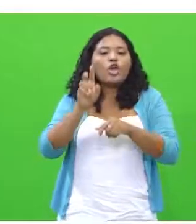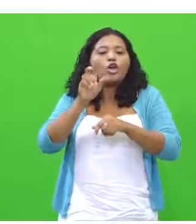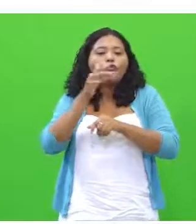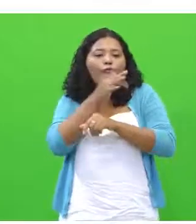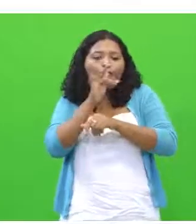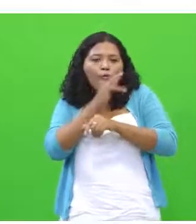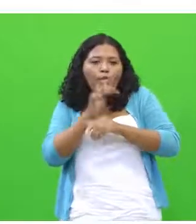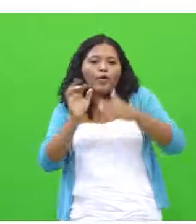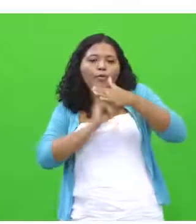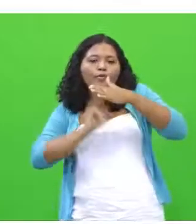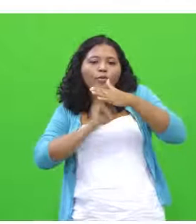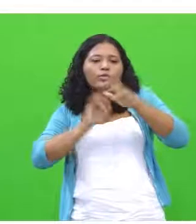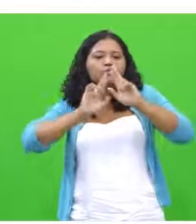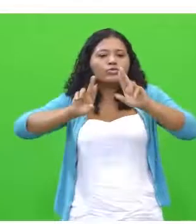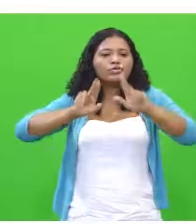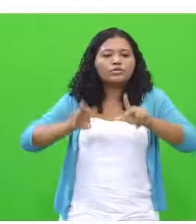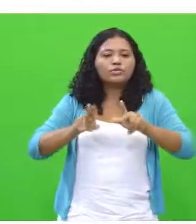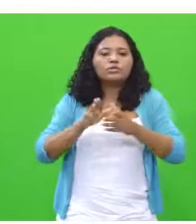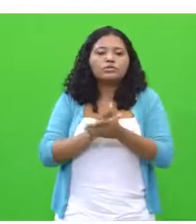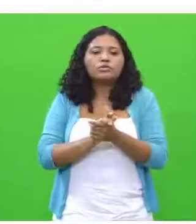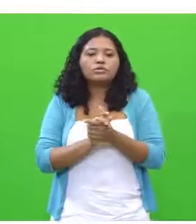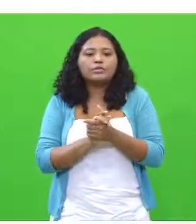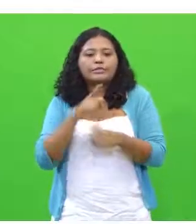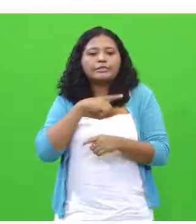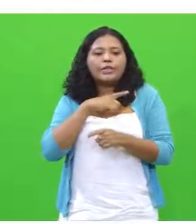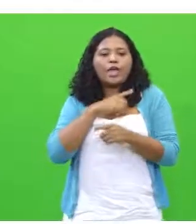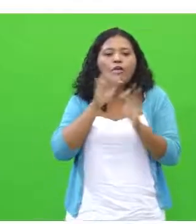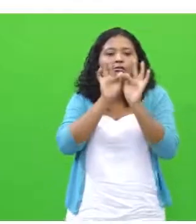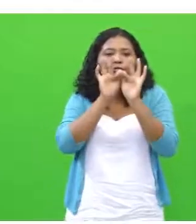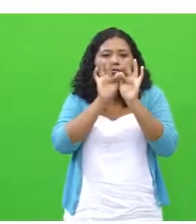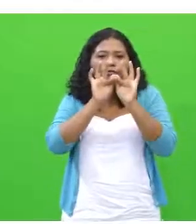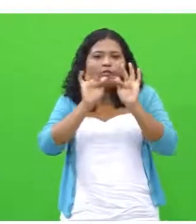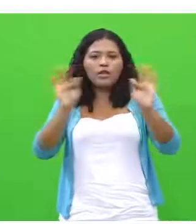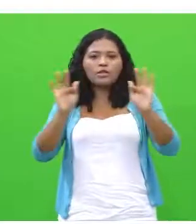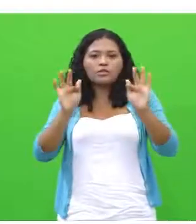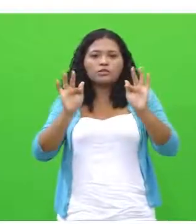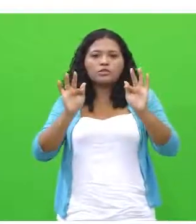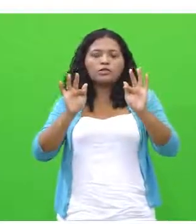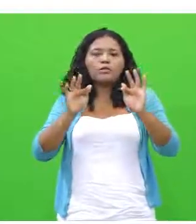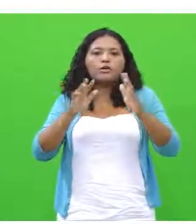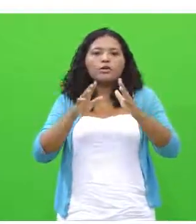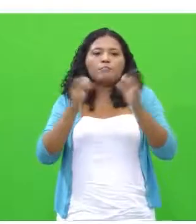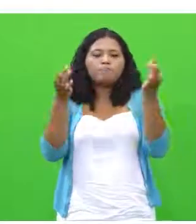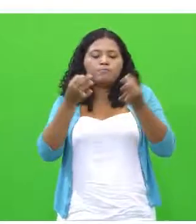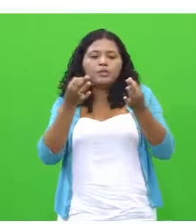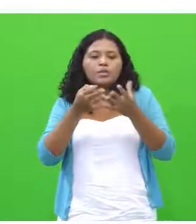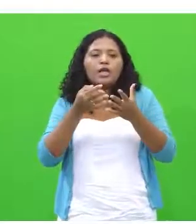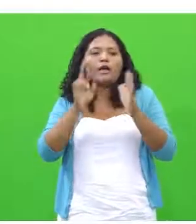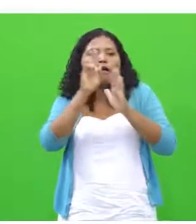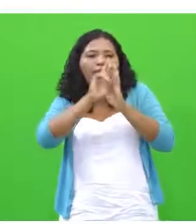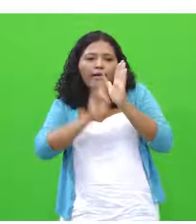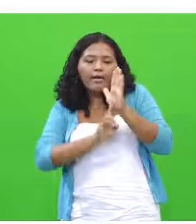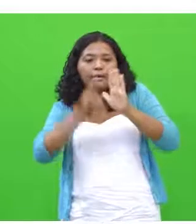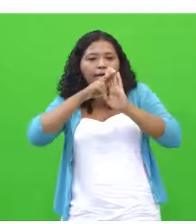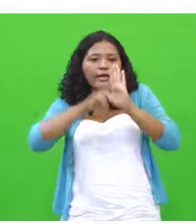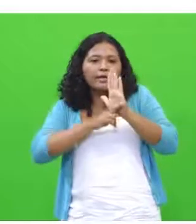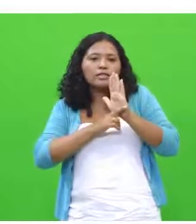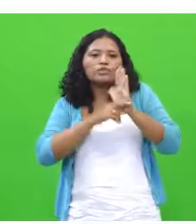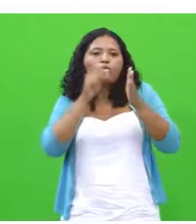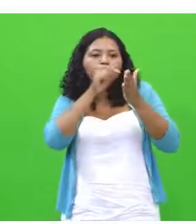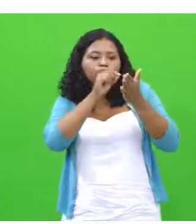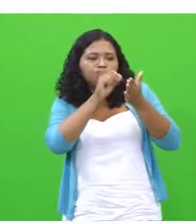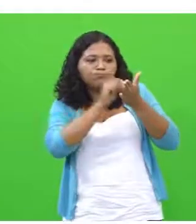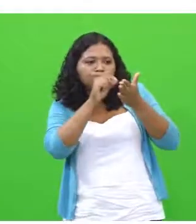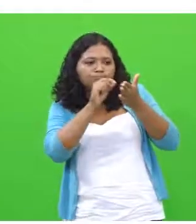diferentes. Eu tenho que constituir frases, frases completas. Regras de pontuação não podem deixar